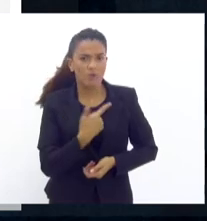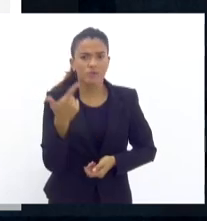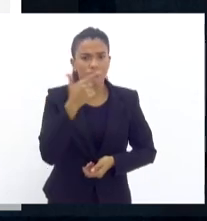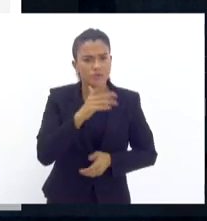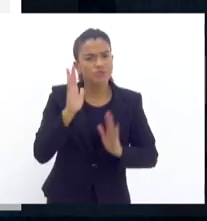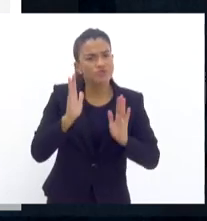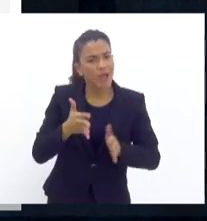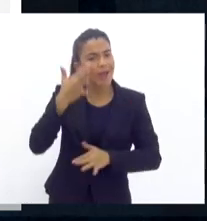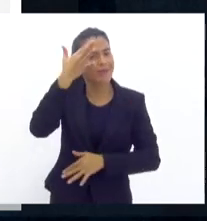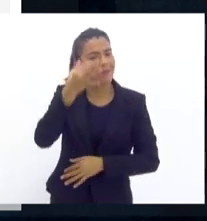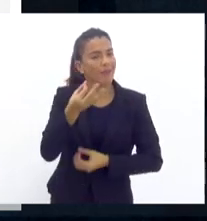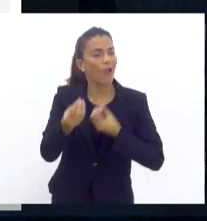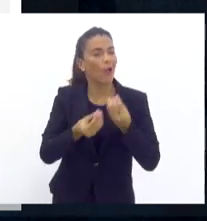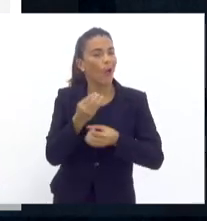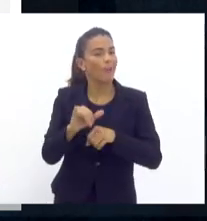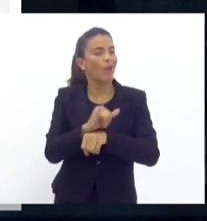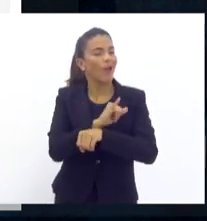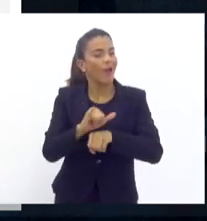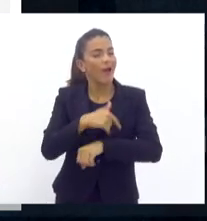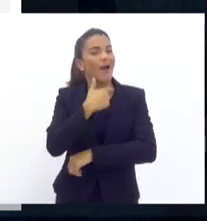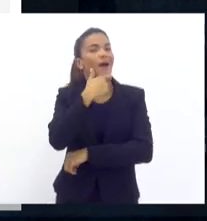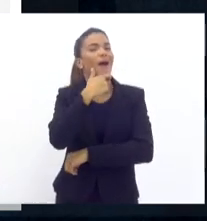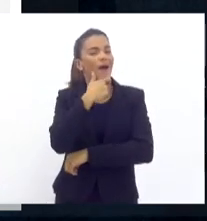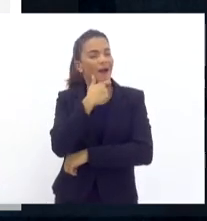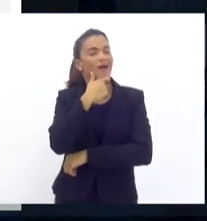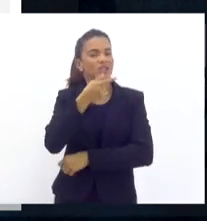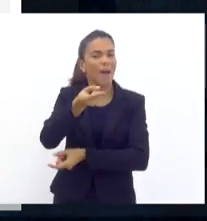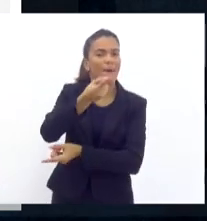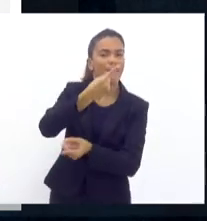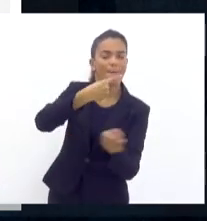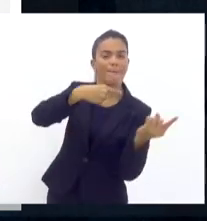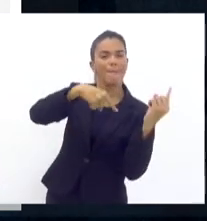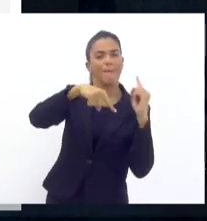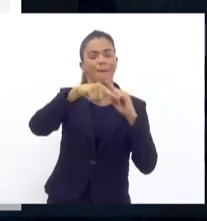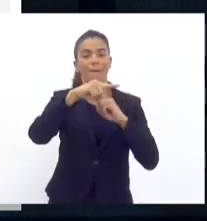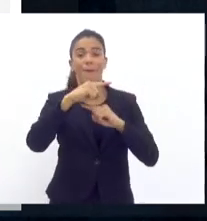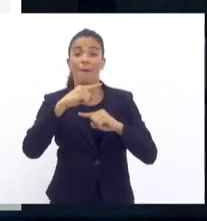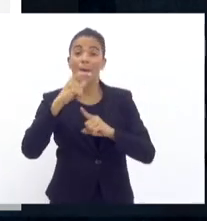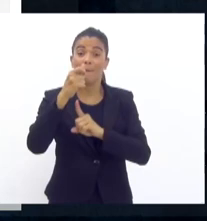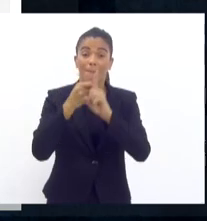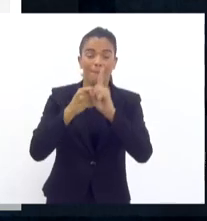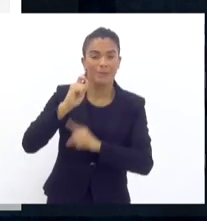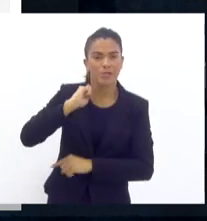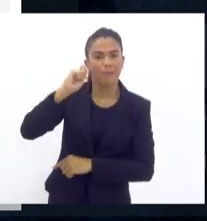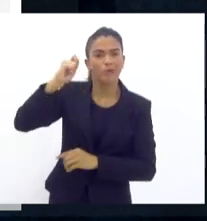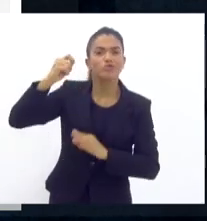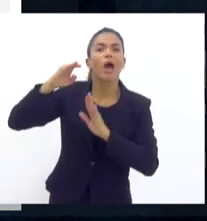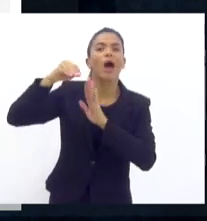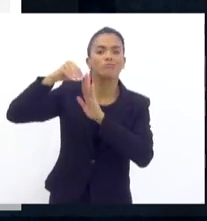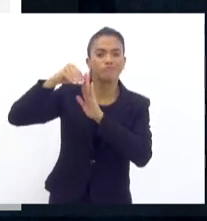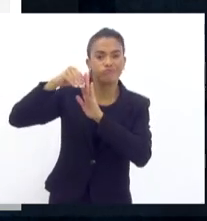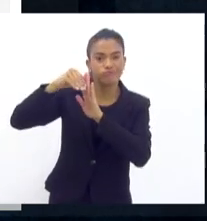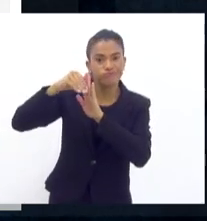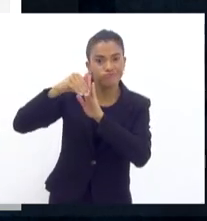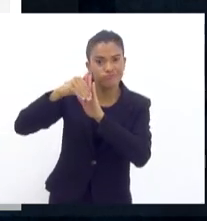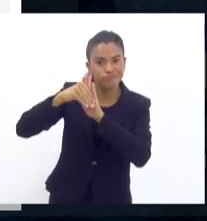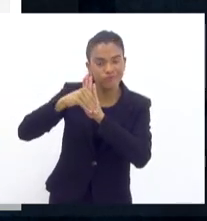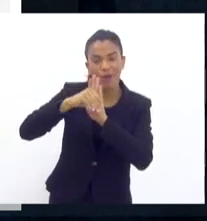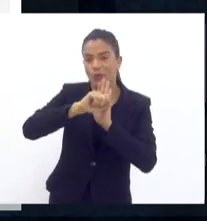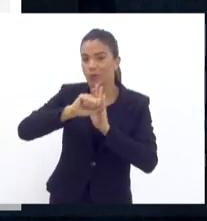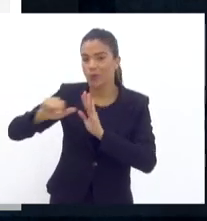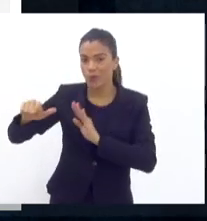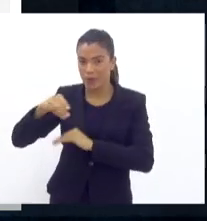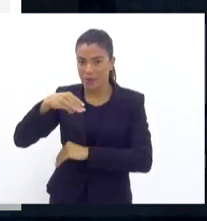entender a dinâmica e começamos a reverter novamente. Em abril, já foi menor do que março.